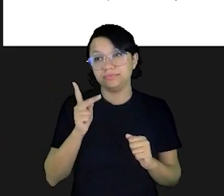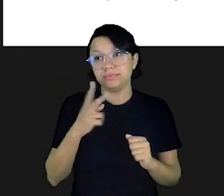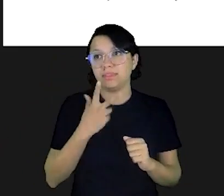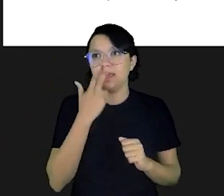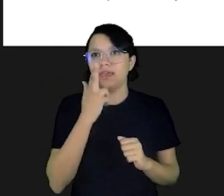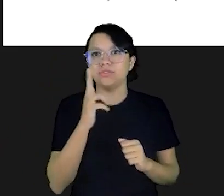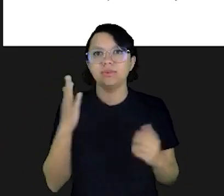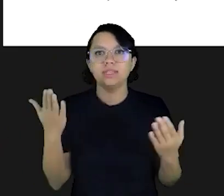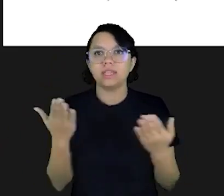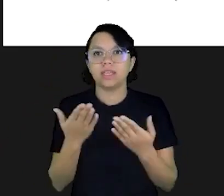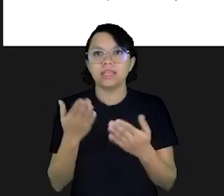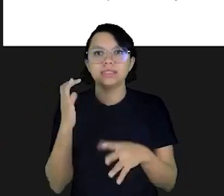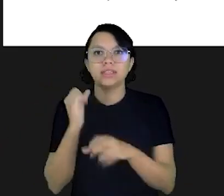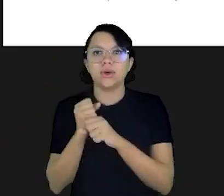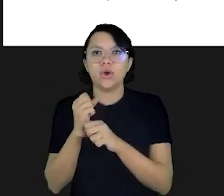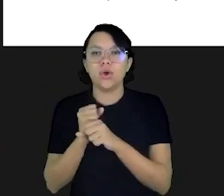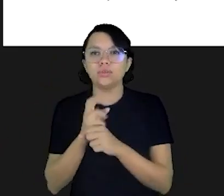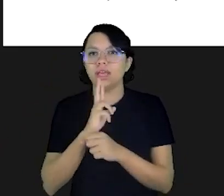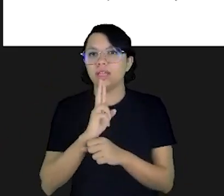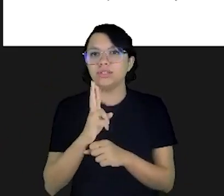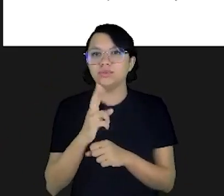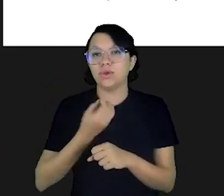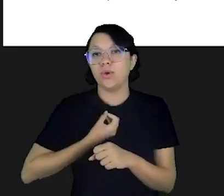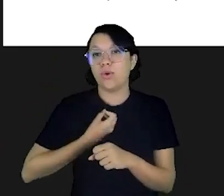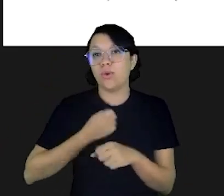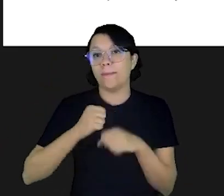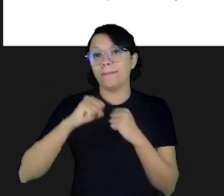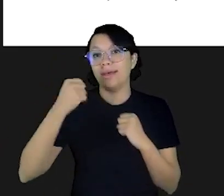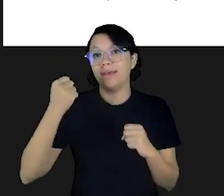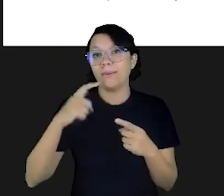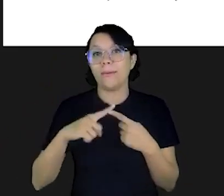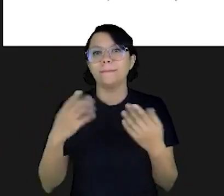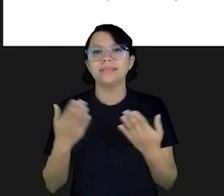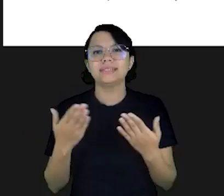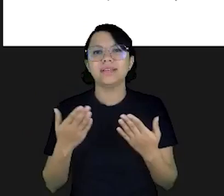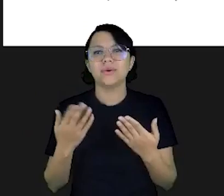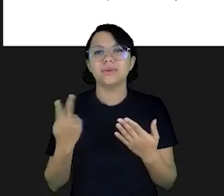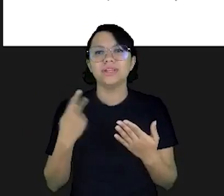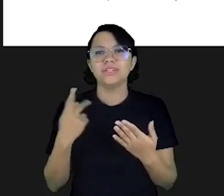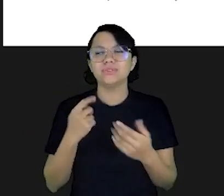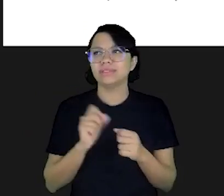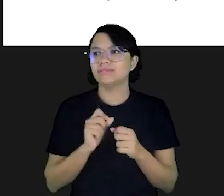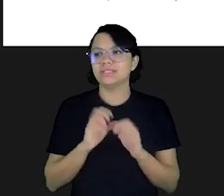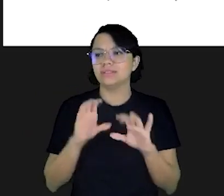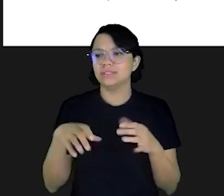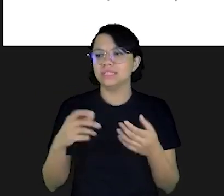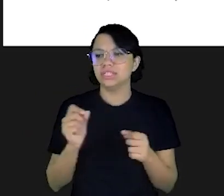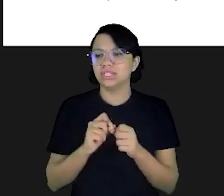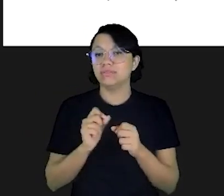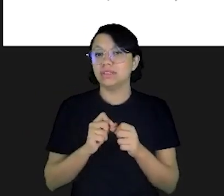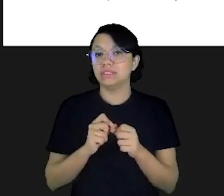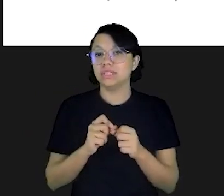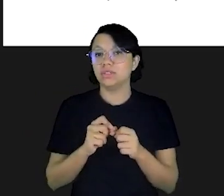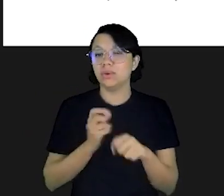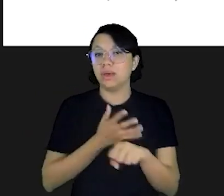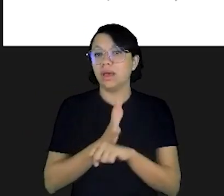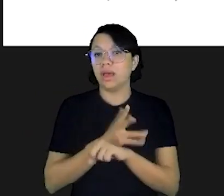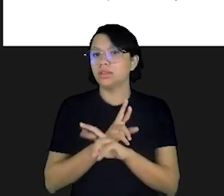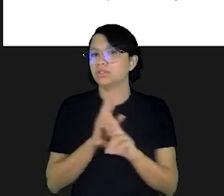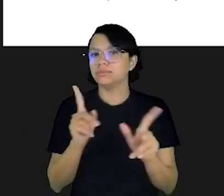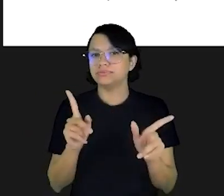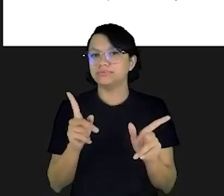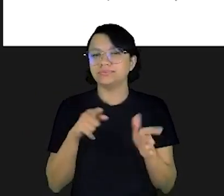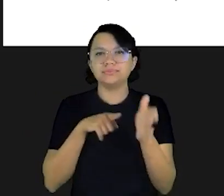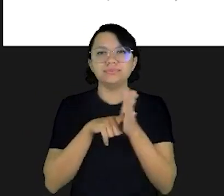que esta conta resulta num número maior. Mas agora, a gente não está fazendo assim, a gente está fazendo um exercício diferente.